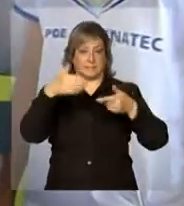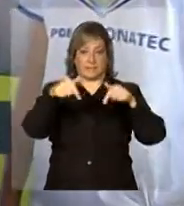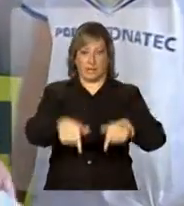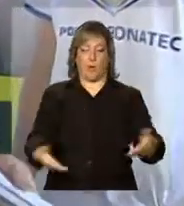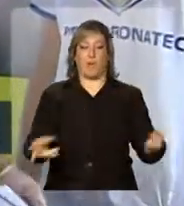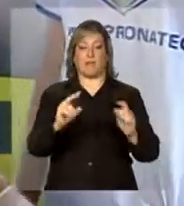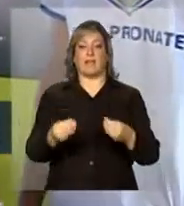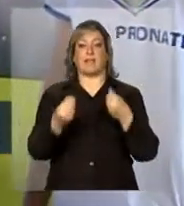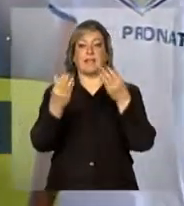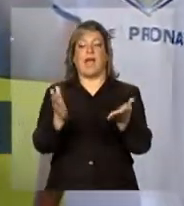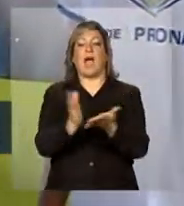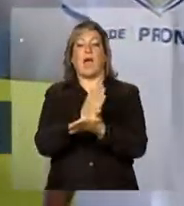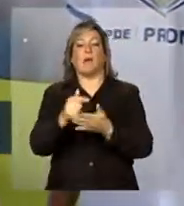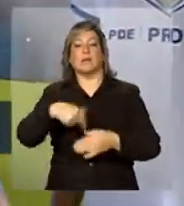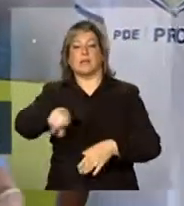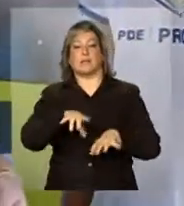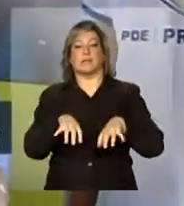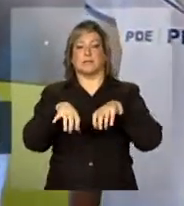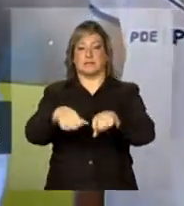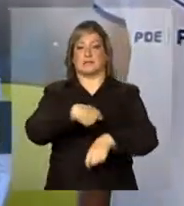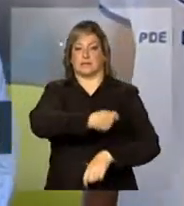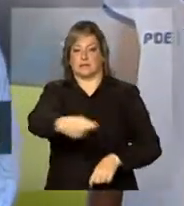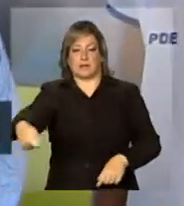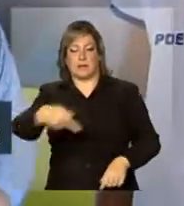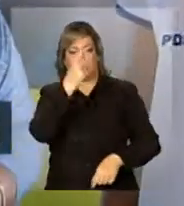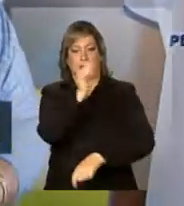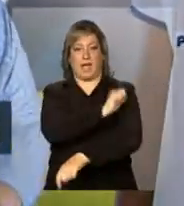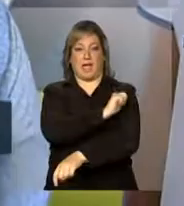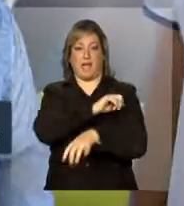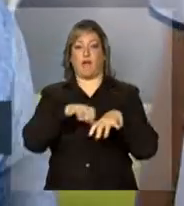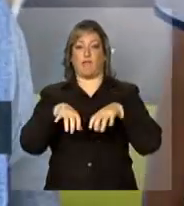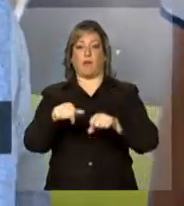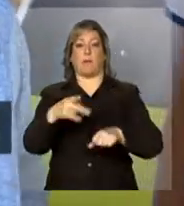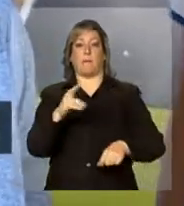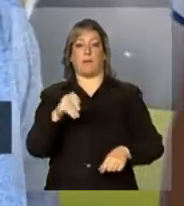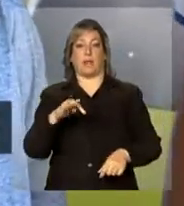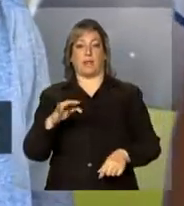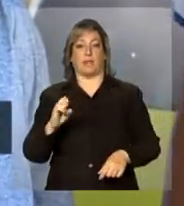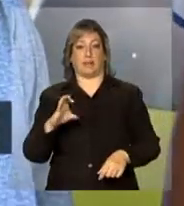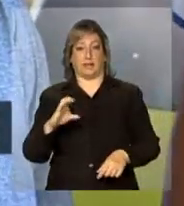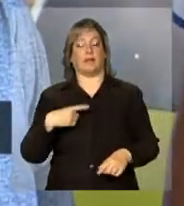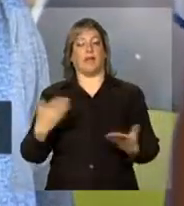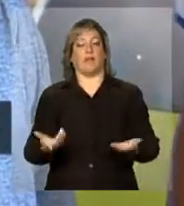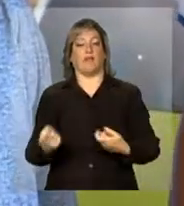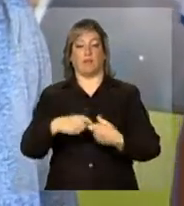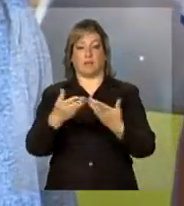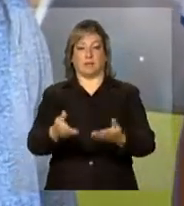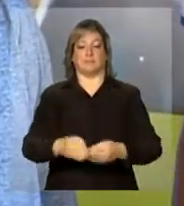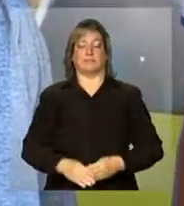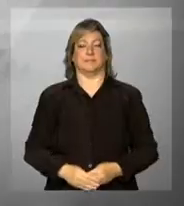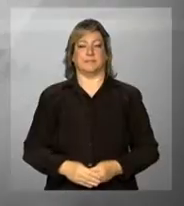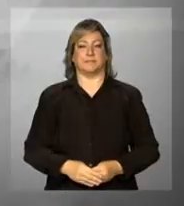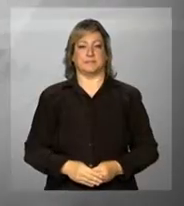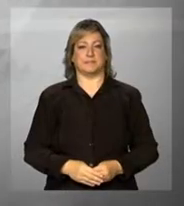vai entregar alguns desses certificados para os formandos do Pronatec. Voltamos ao estúdio.